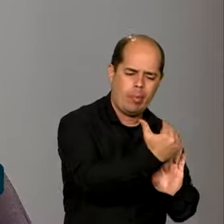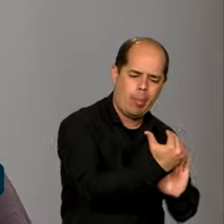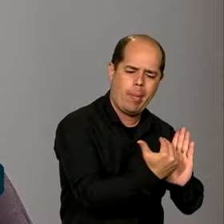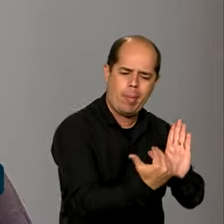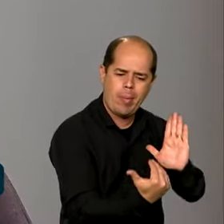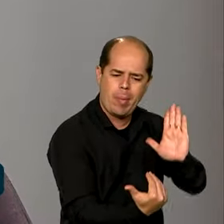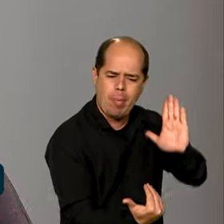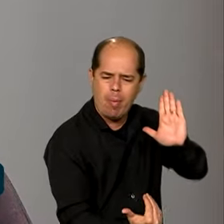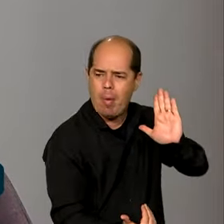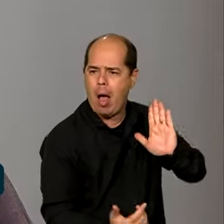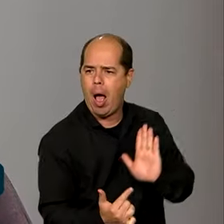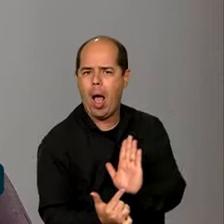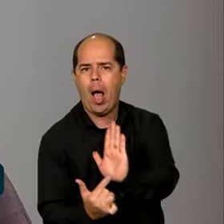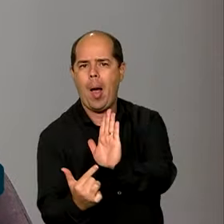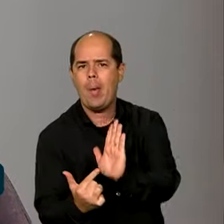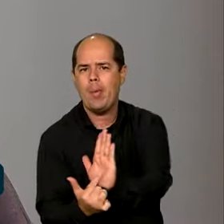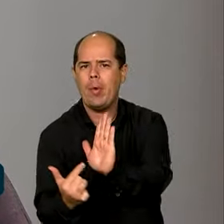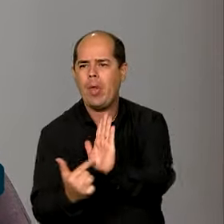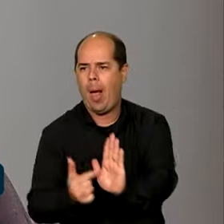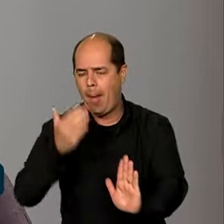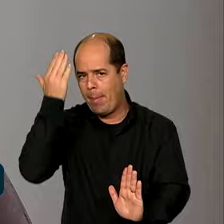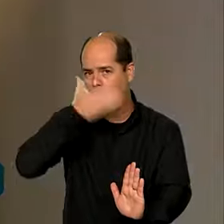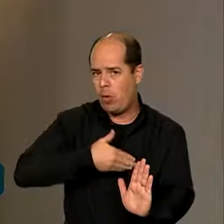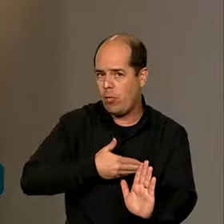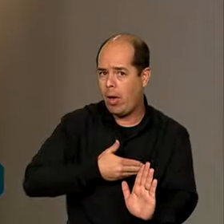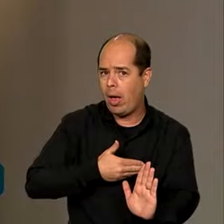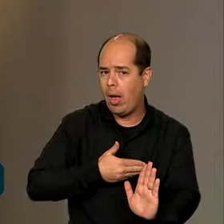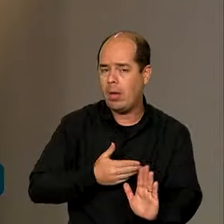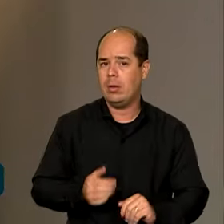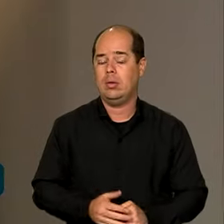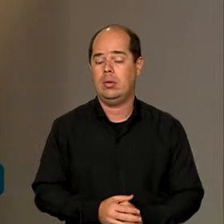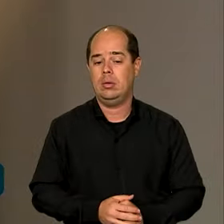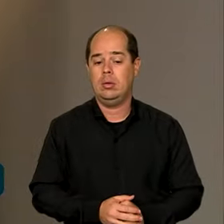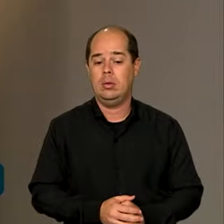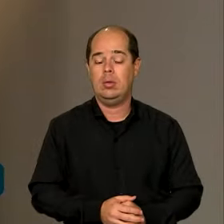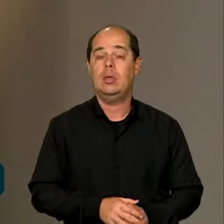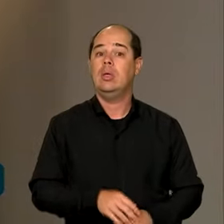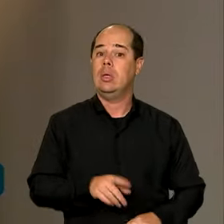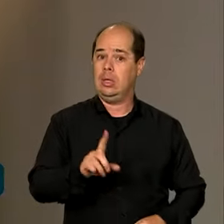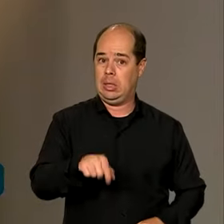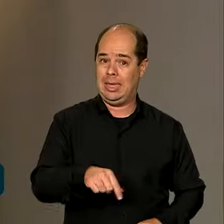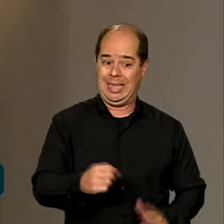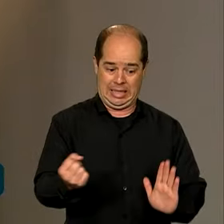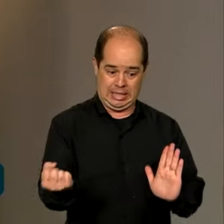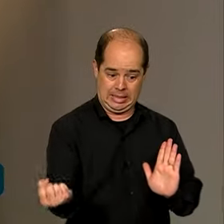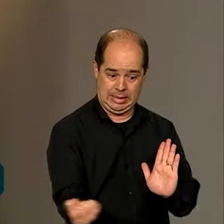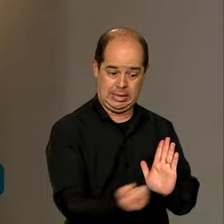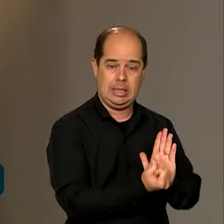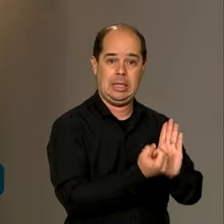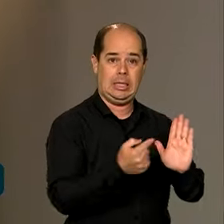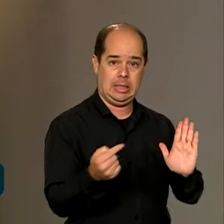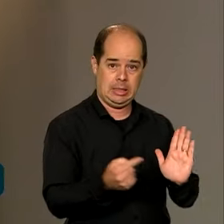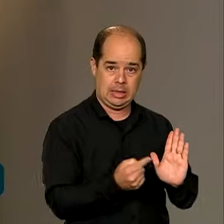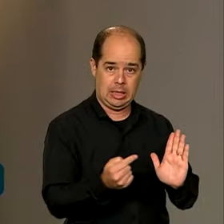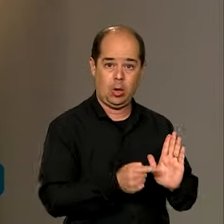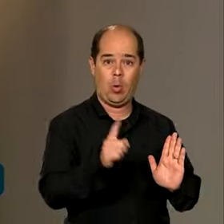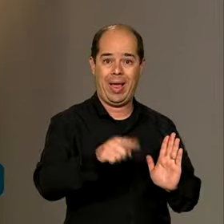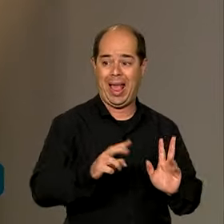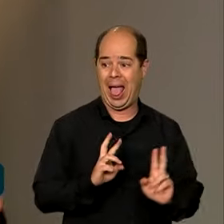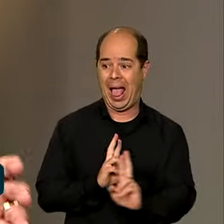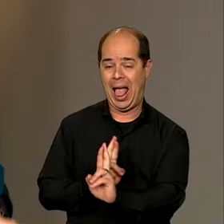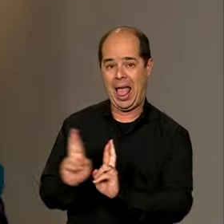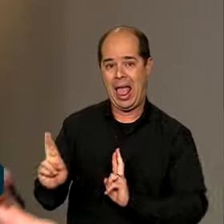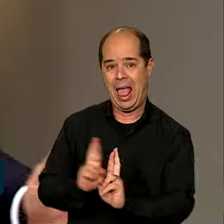Como que funciona para se obter um selo de defesa? É, pela relação que existe entre a Telebrás e a